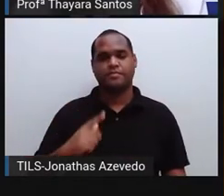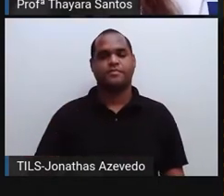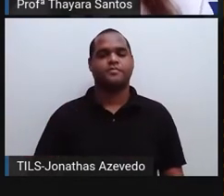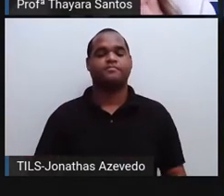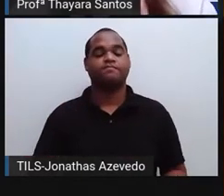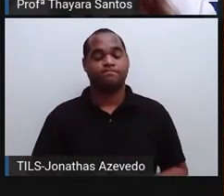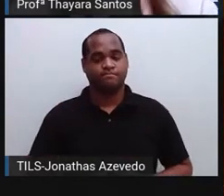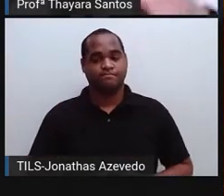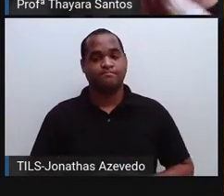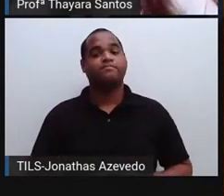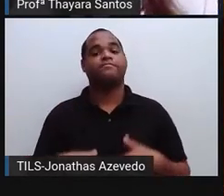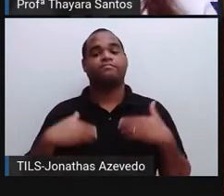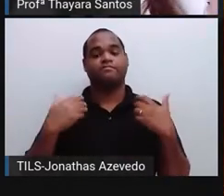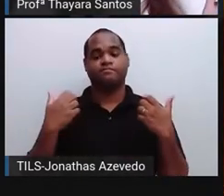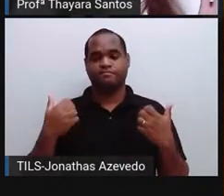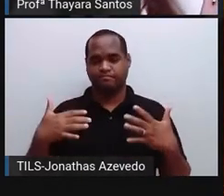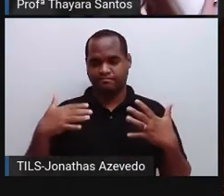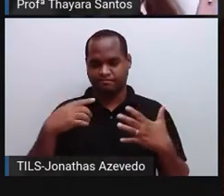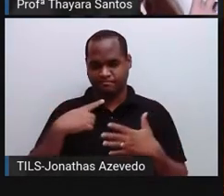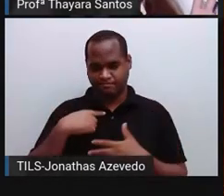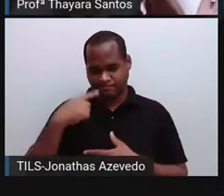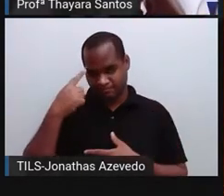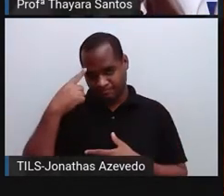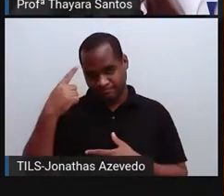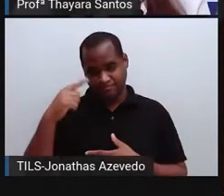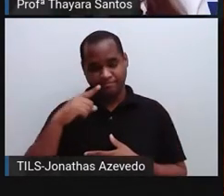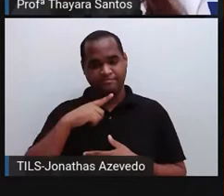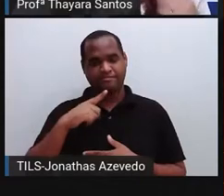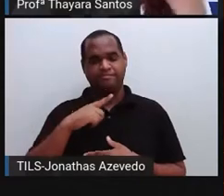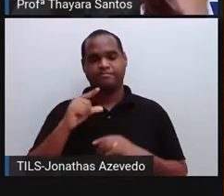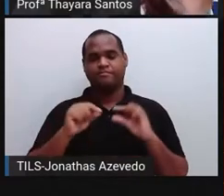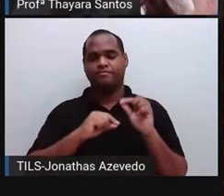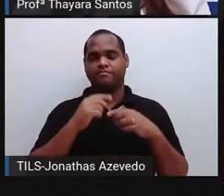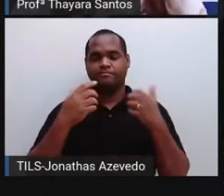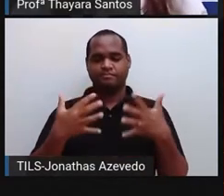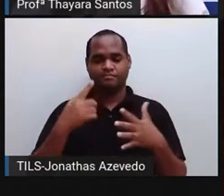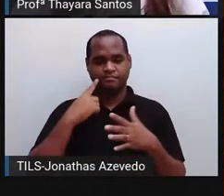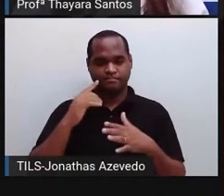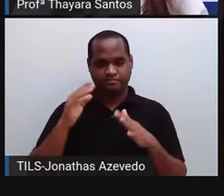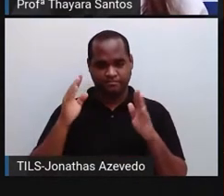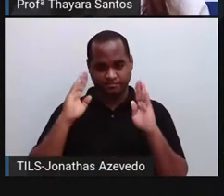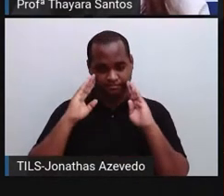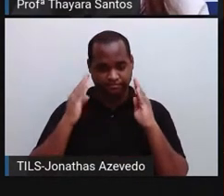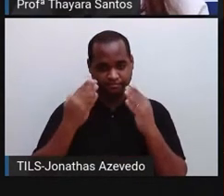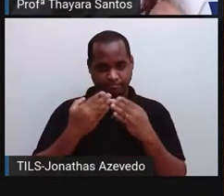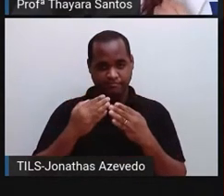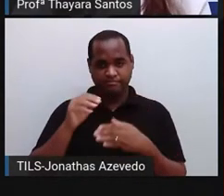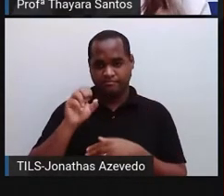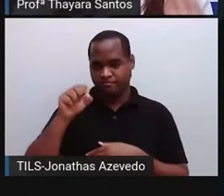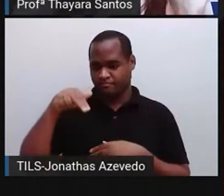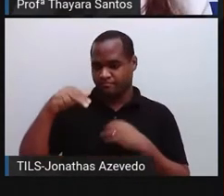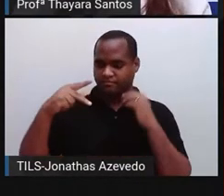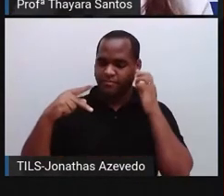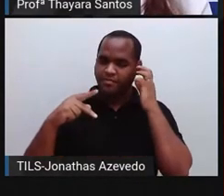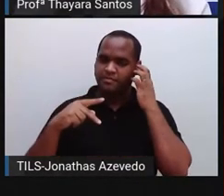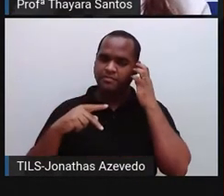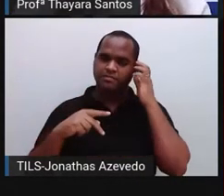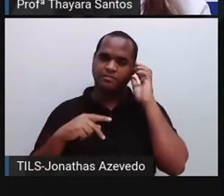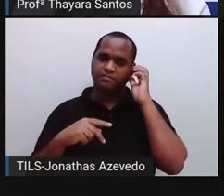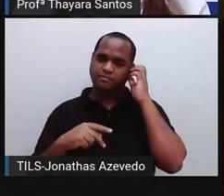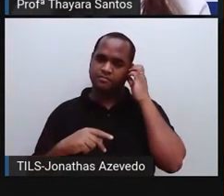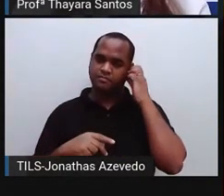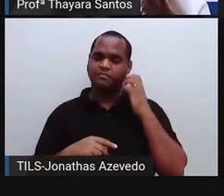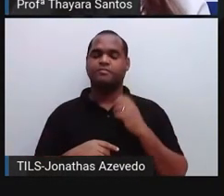Então, a gente finalizou a parte do sistema nervoso central. Agora, a gente vai começar a conversar sobre o sistema nervoso periférico.